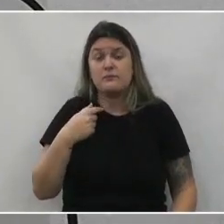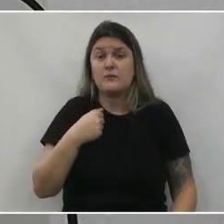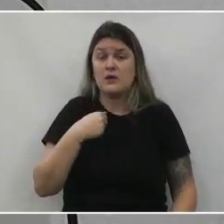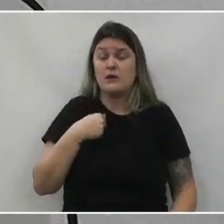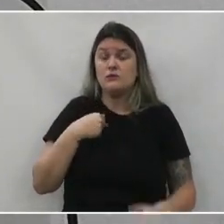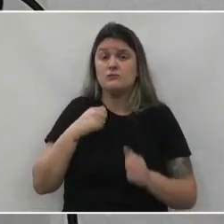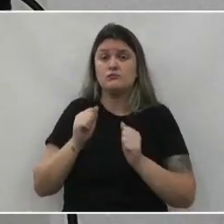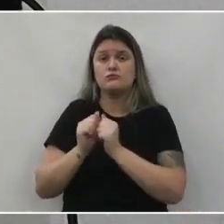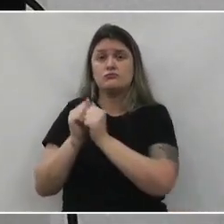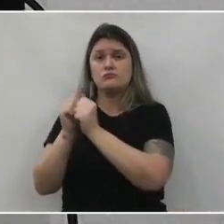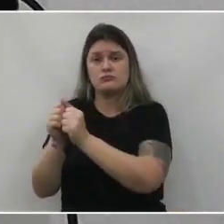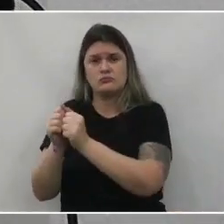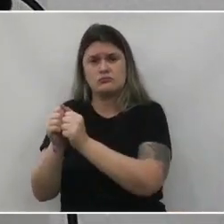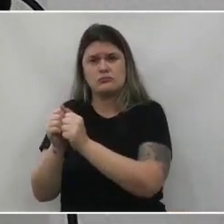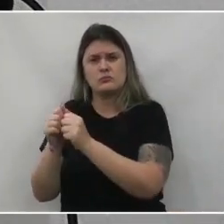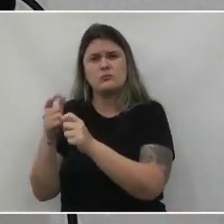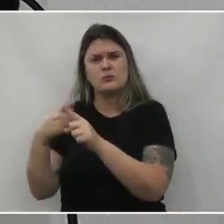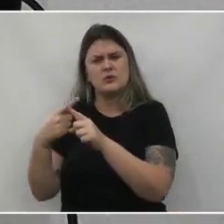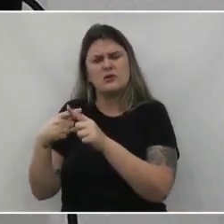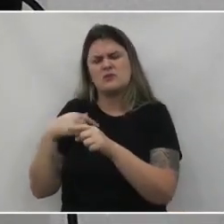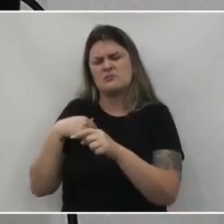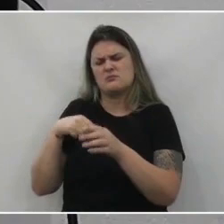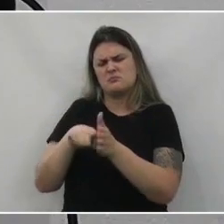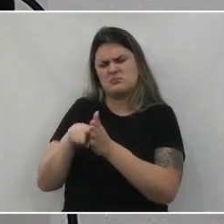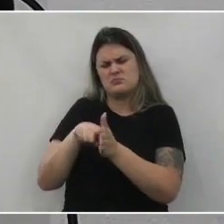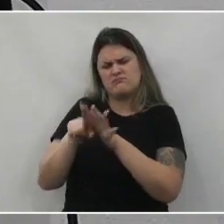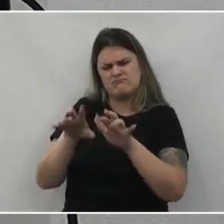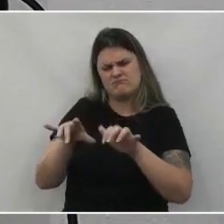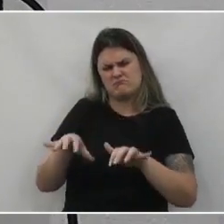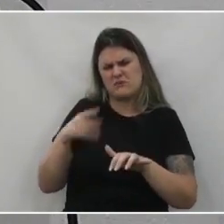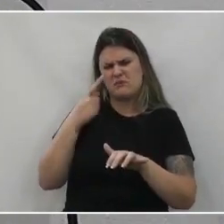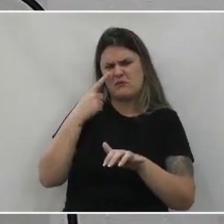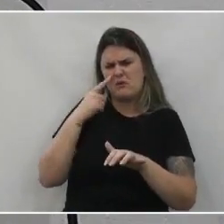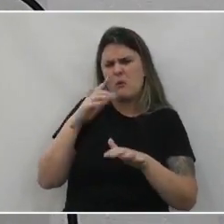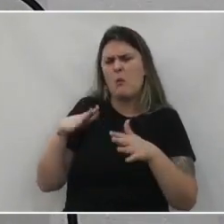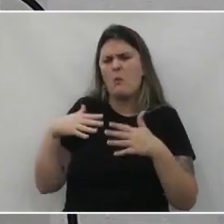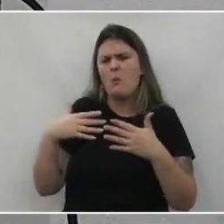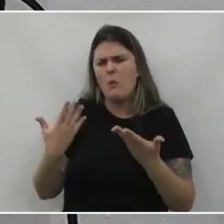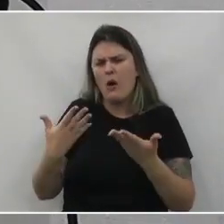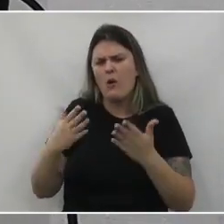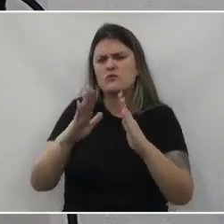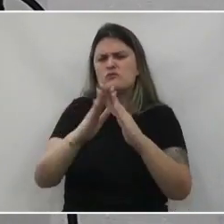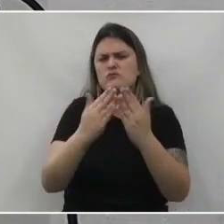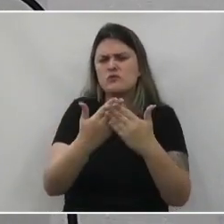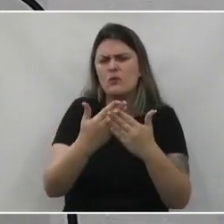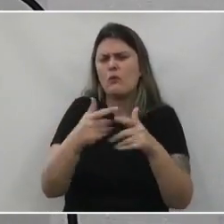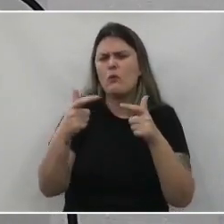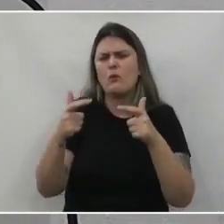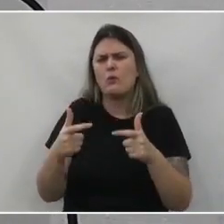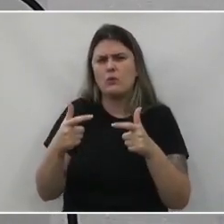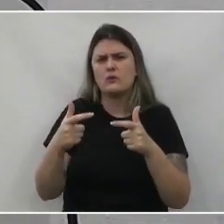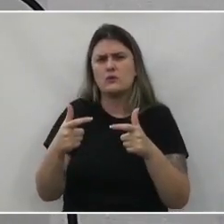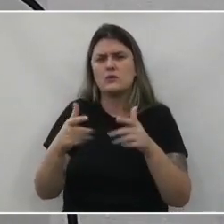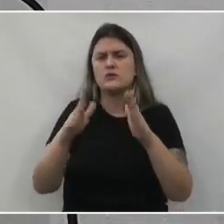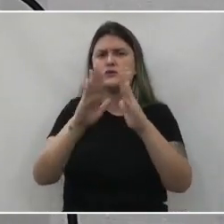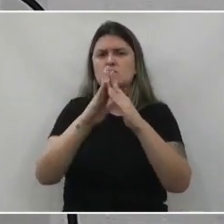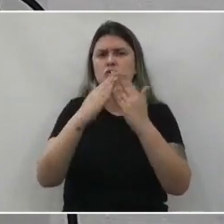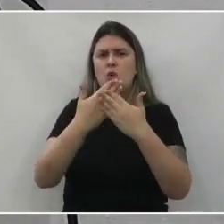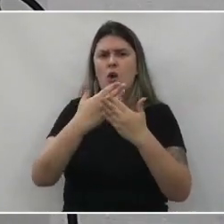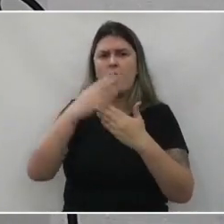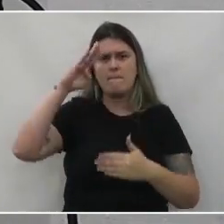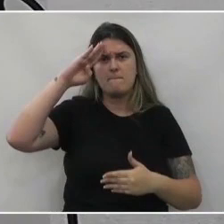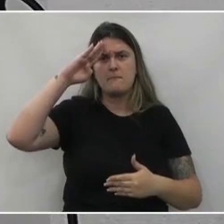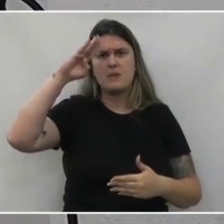eu estive junto porque ao acessar isso a gente vê qual é o estabelecimento, onde está sendo instalado o colégio militar.